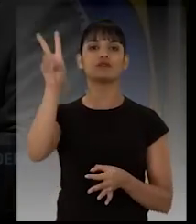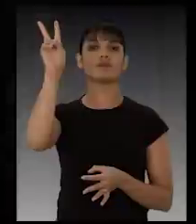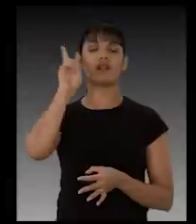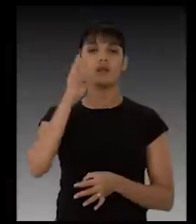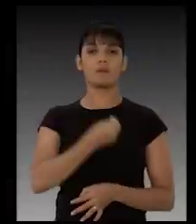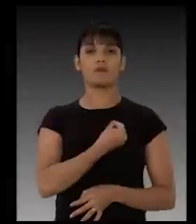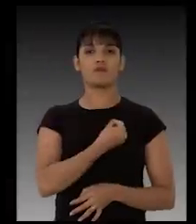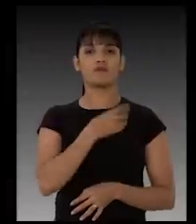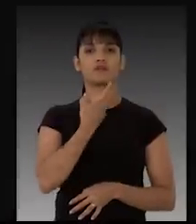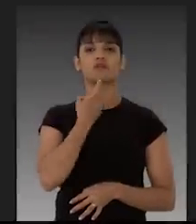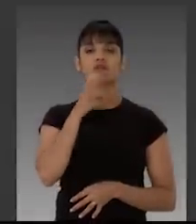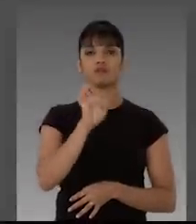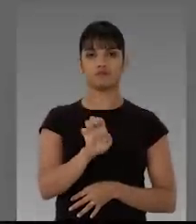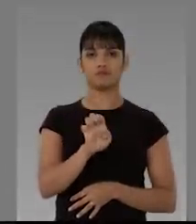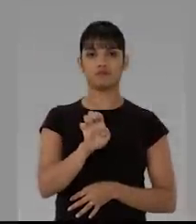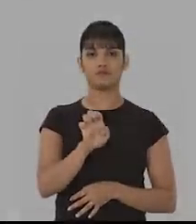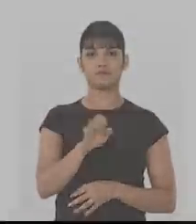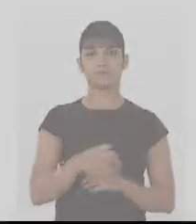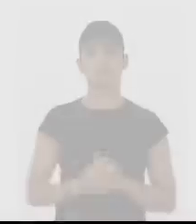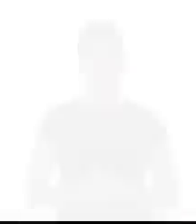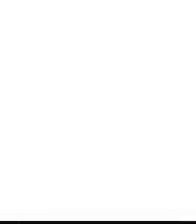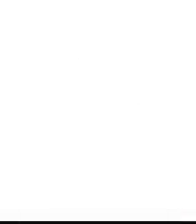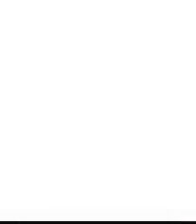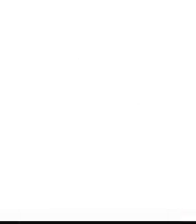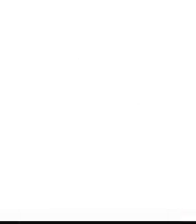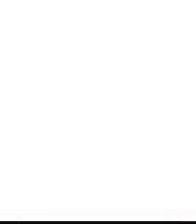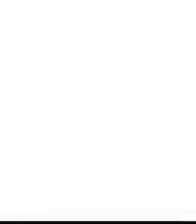Campos. É